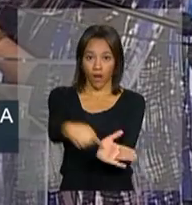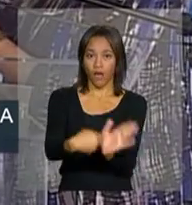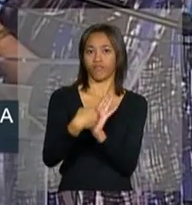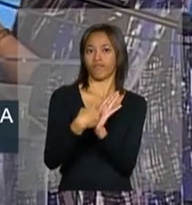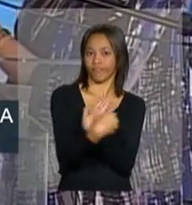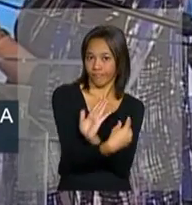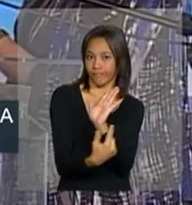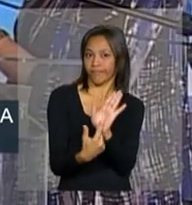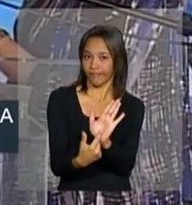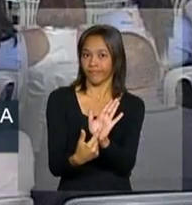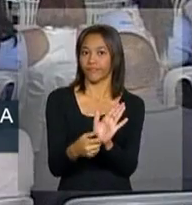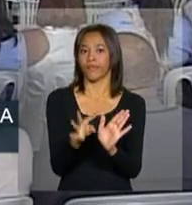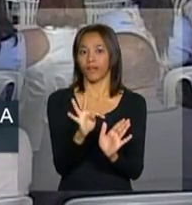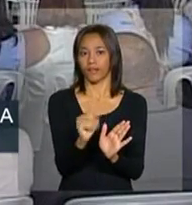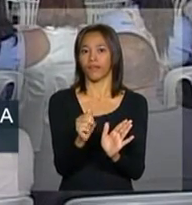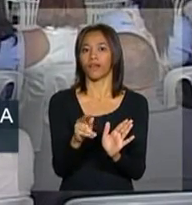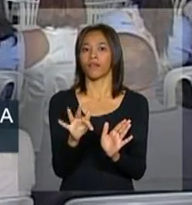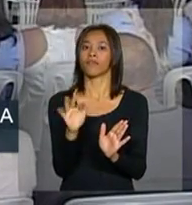lá escrito.